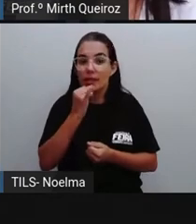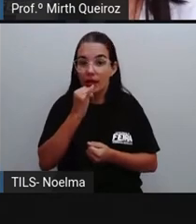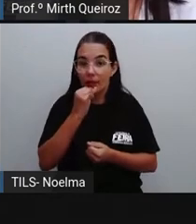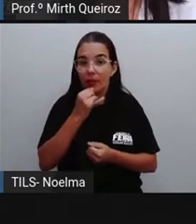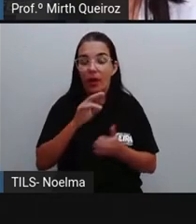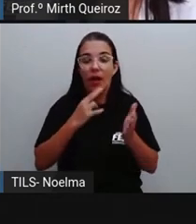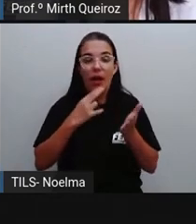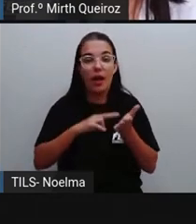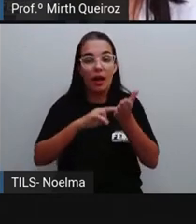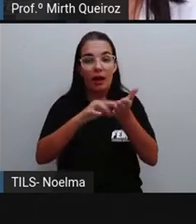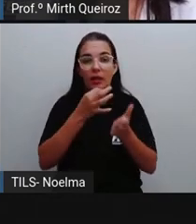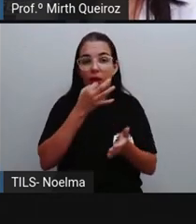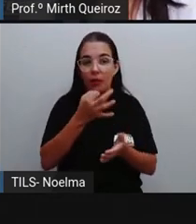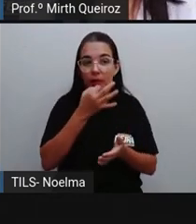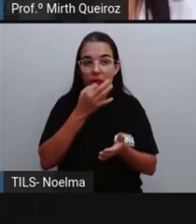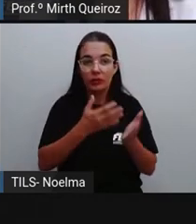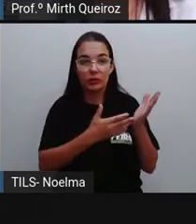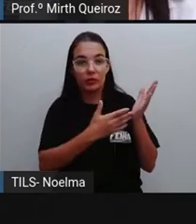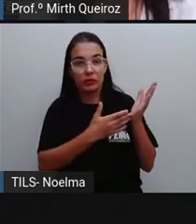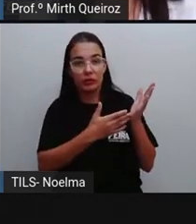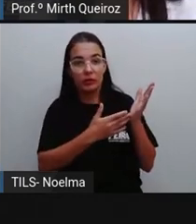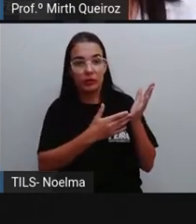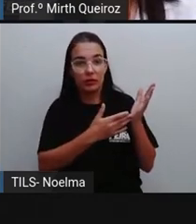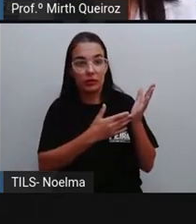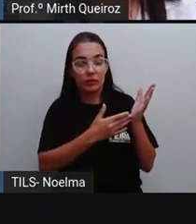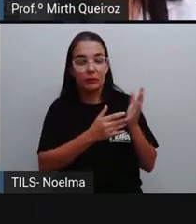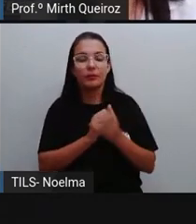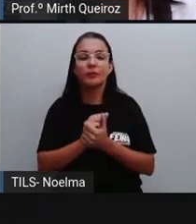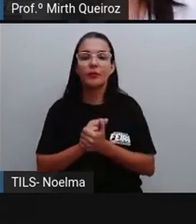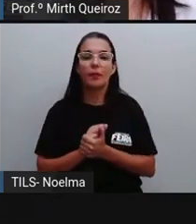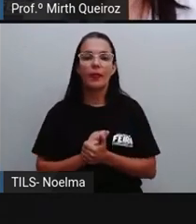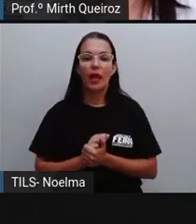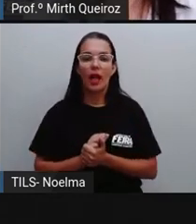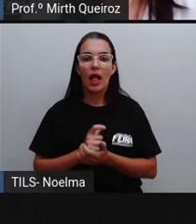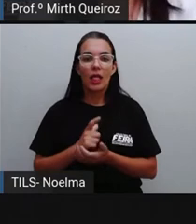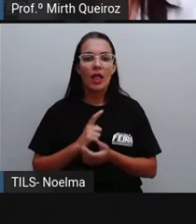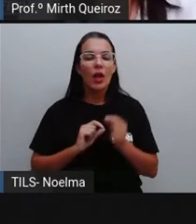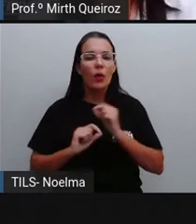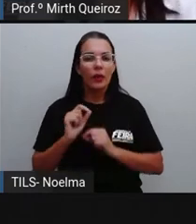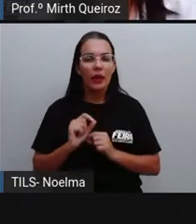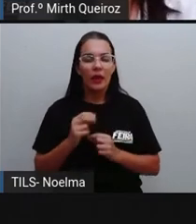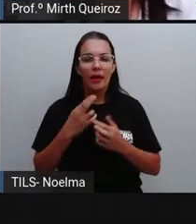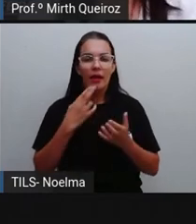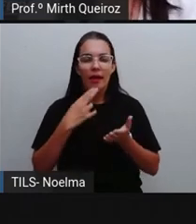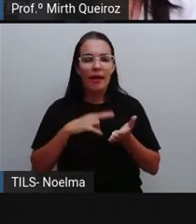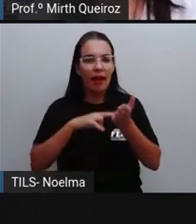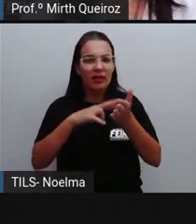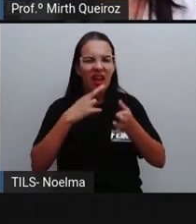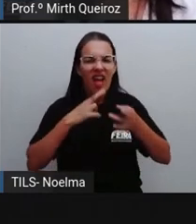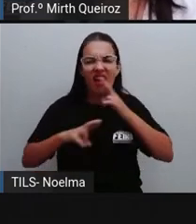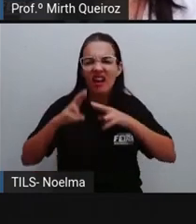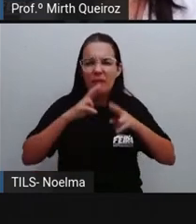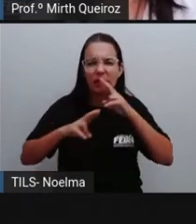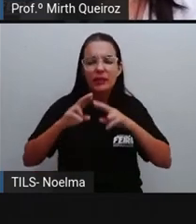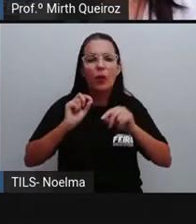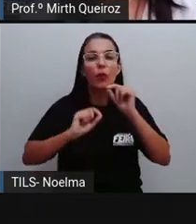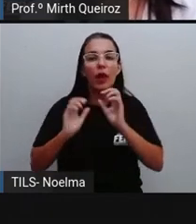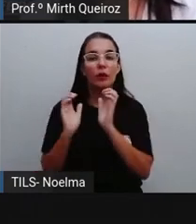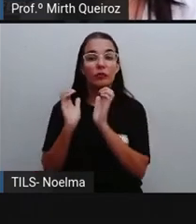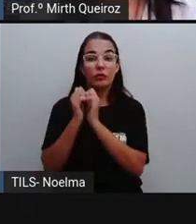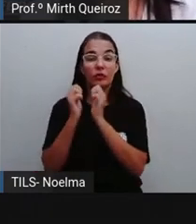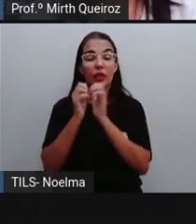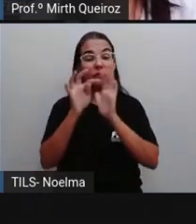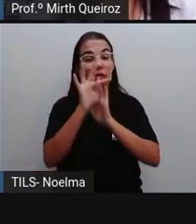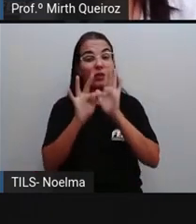argumentativa. A carta de argumentativa, argumentativa no caso, essa carta de reclamação é um gênero textual que é